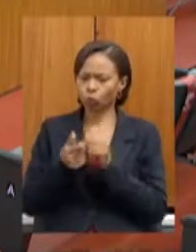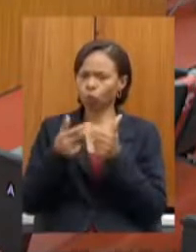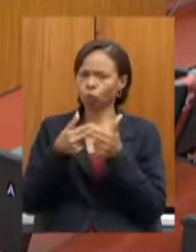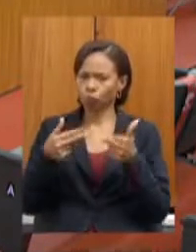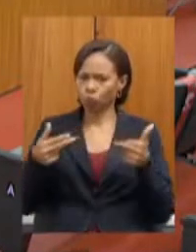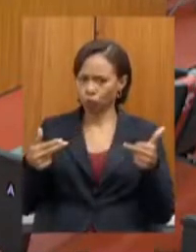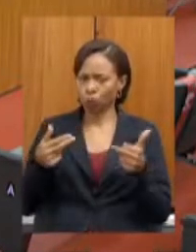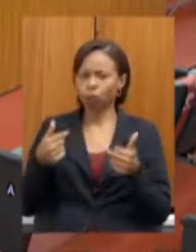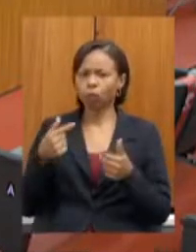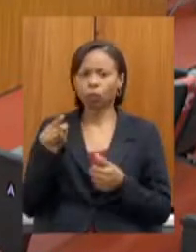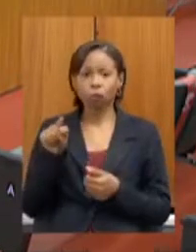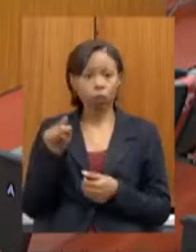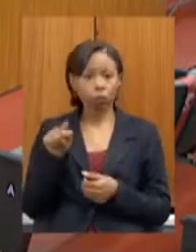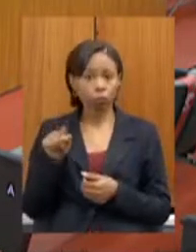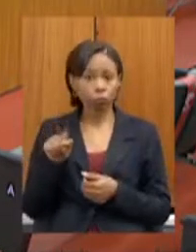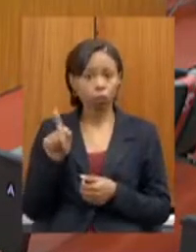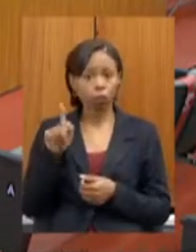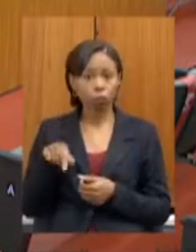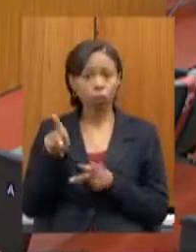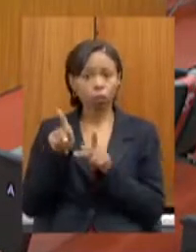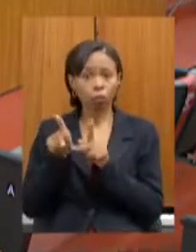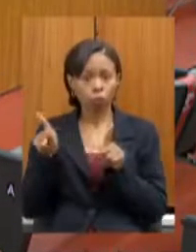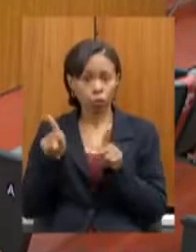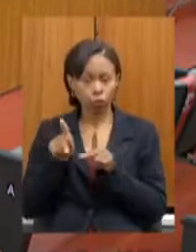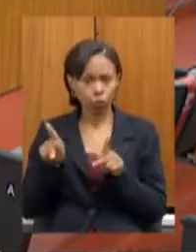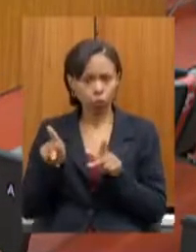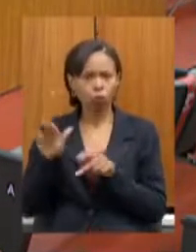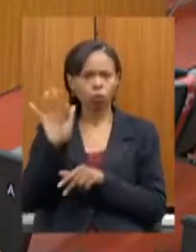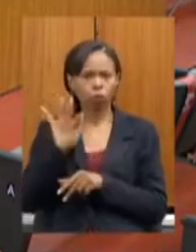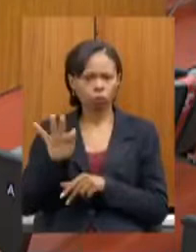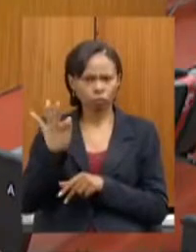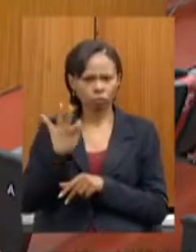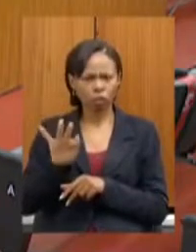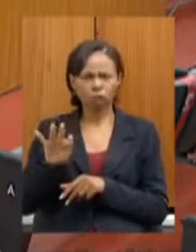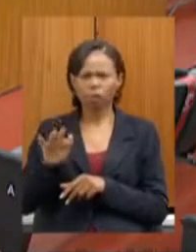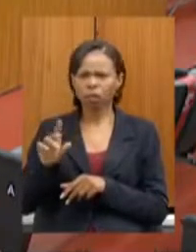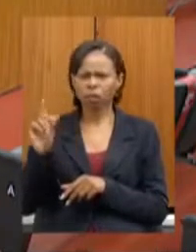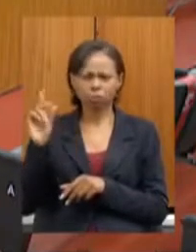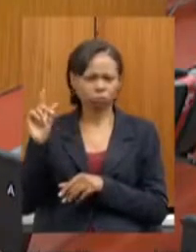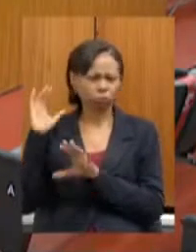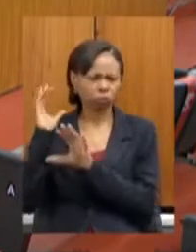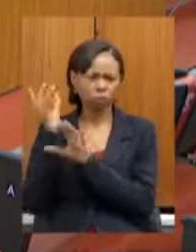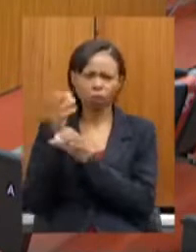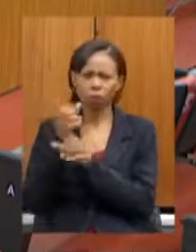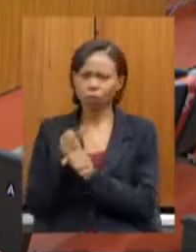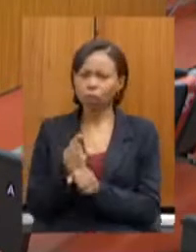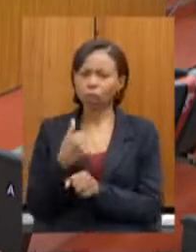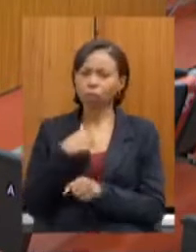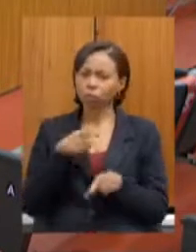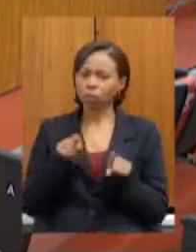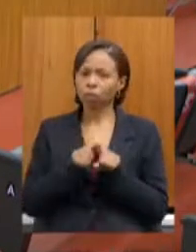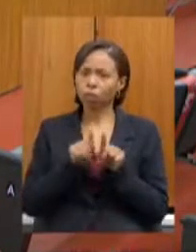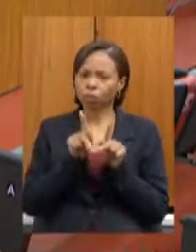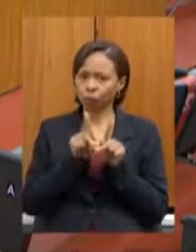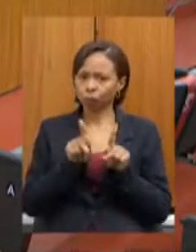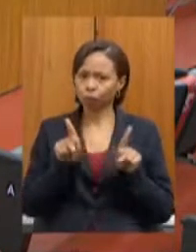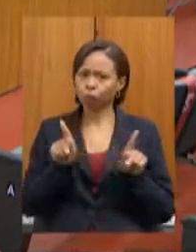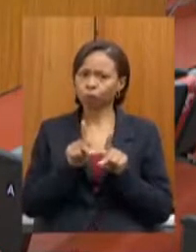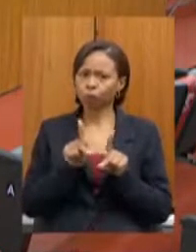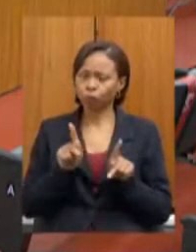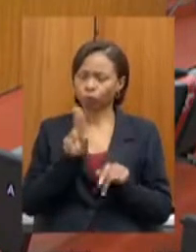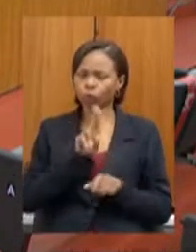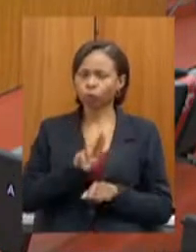universitário uma vasta carreira acadêmica eu também sou professor universitário e a gente sabe a